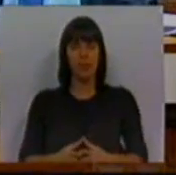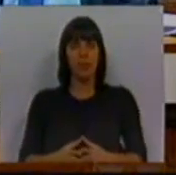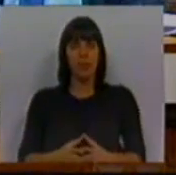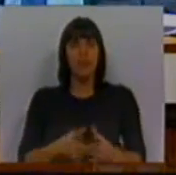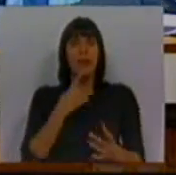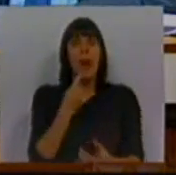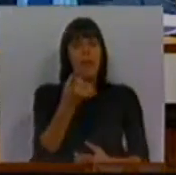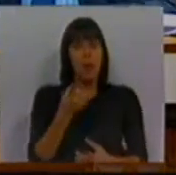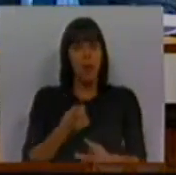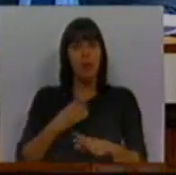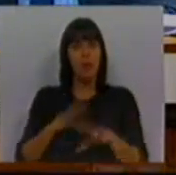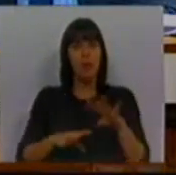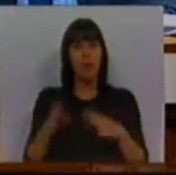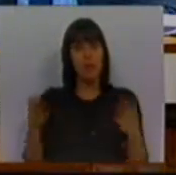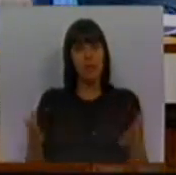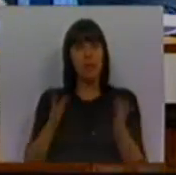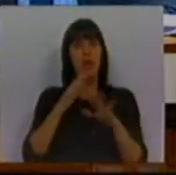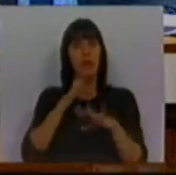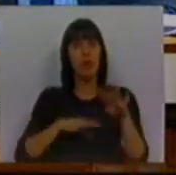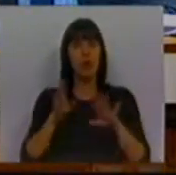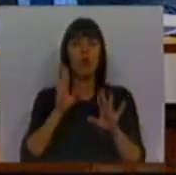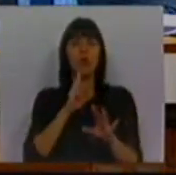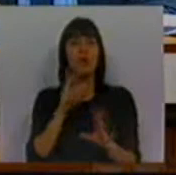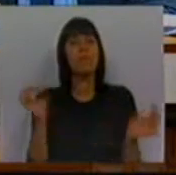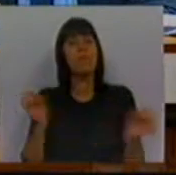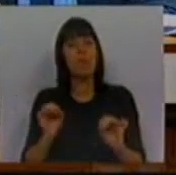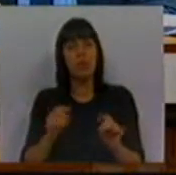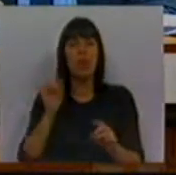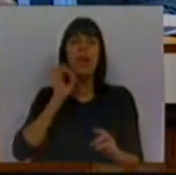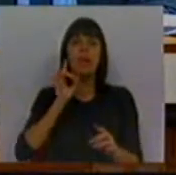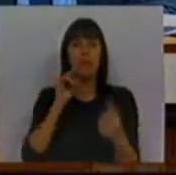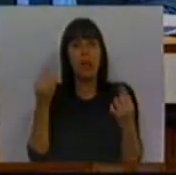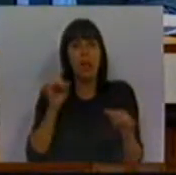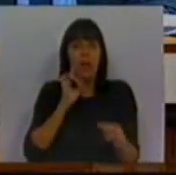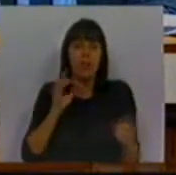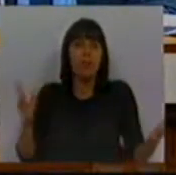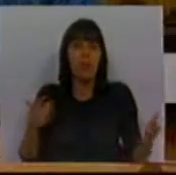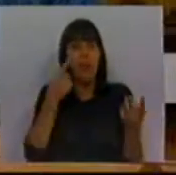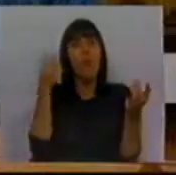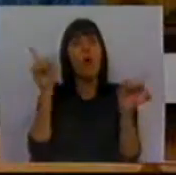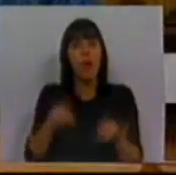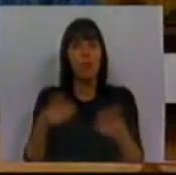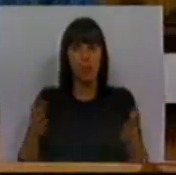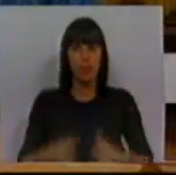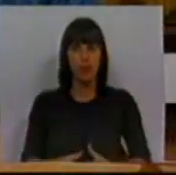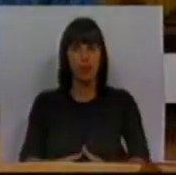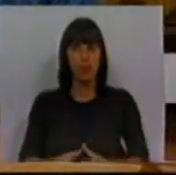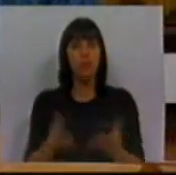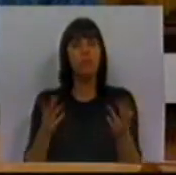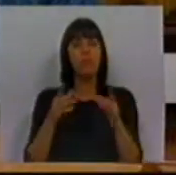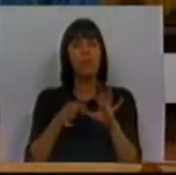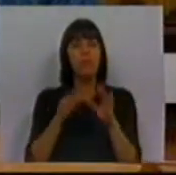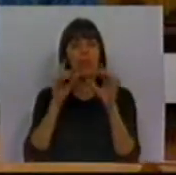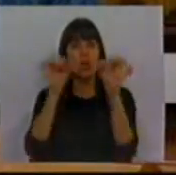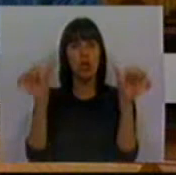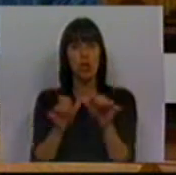A pergunta que vou fazer já foi feita, não foi respondida e pela importância que tem vai ser repetida. O sistema